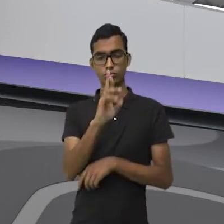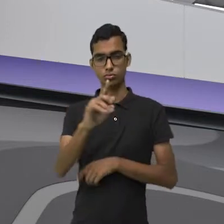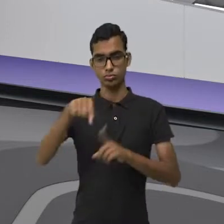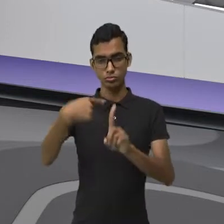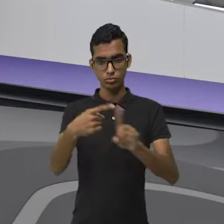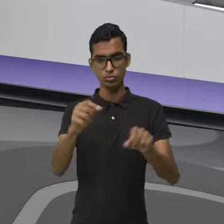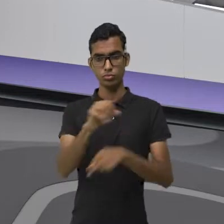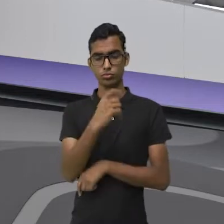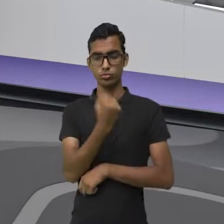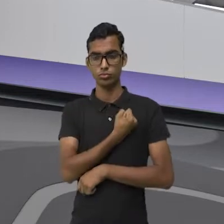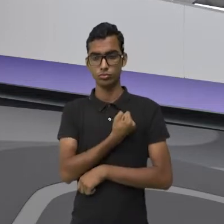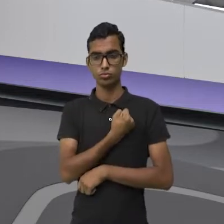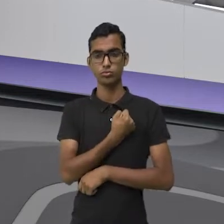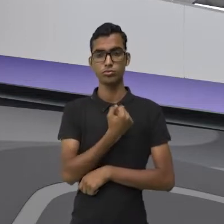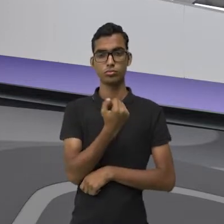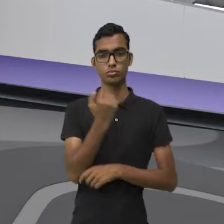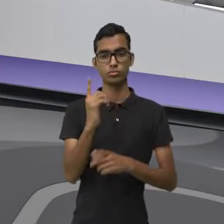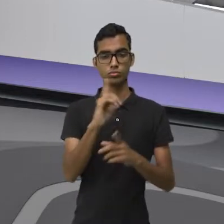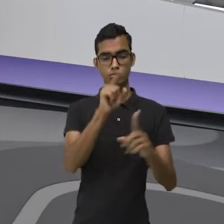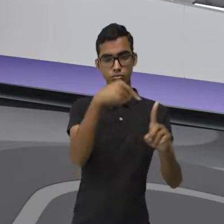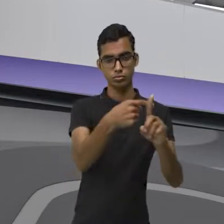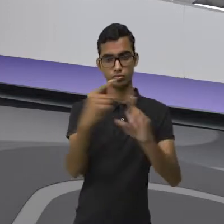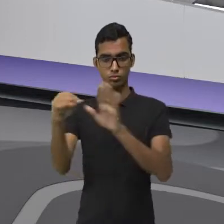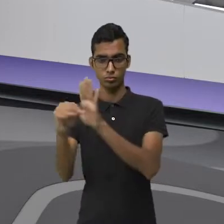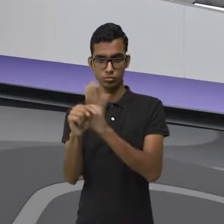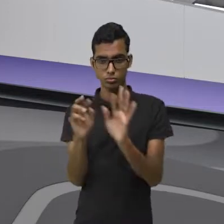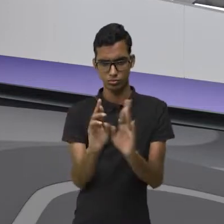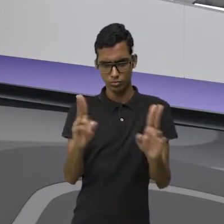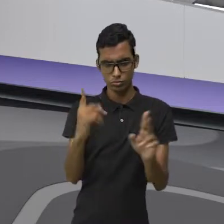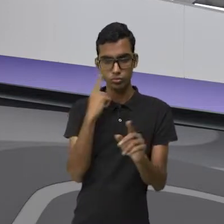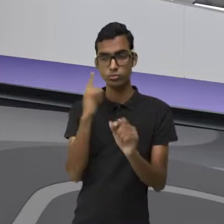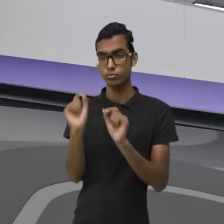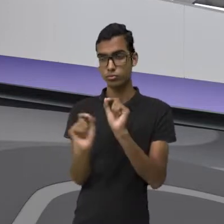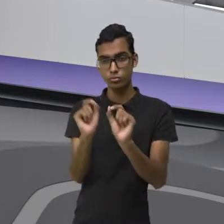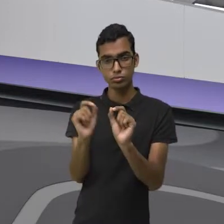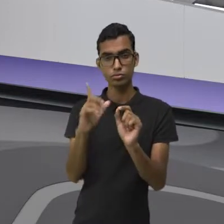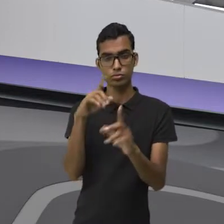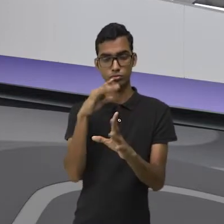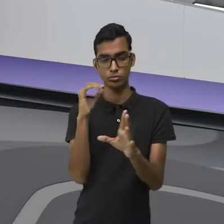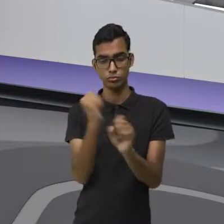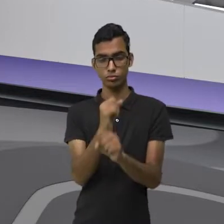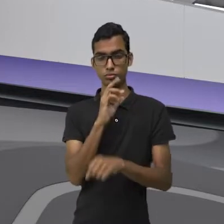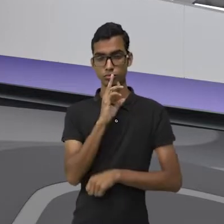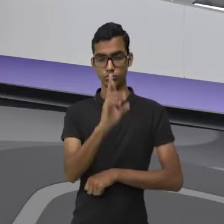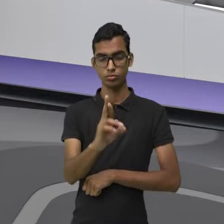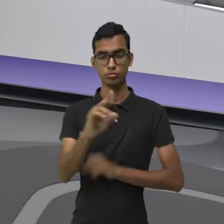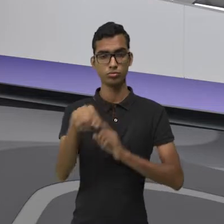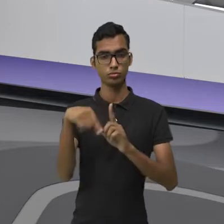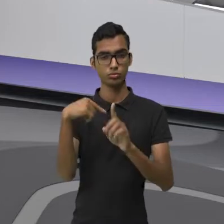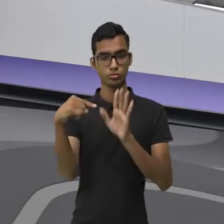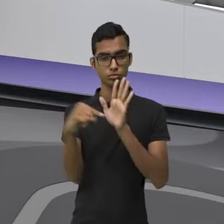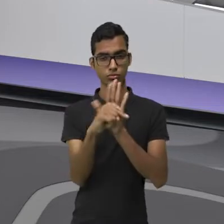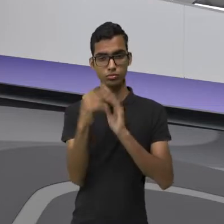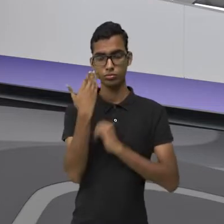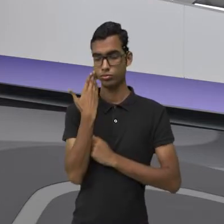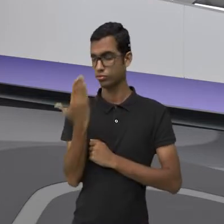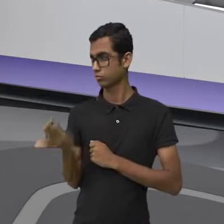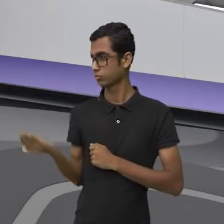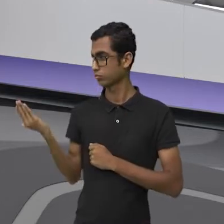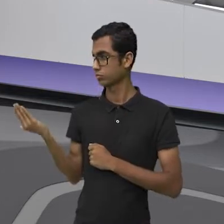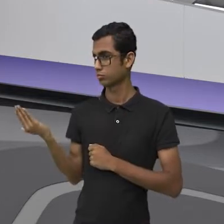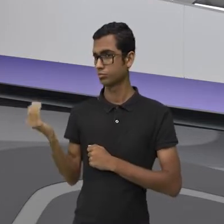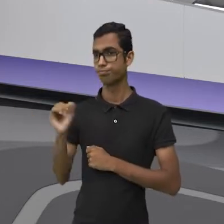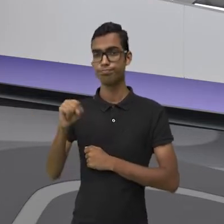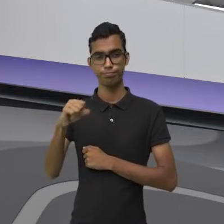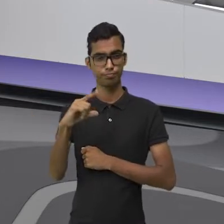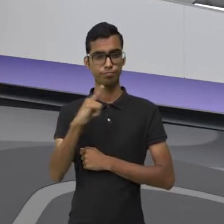diferentes, resultado negativo. Olha lá, então, nós temos aí no nosso próximo quadro o seguinte. Sim,